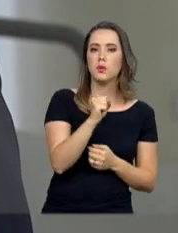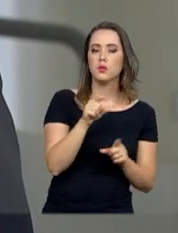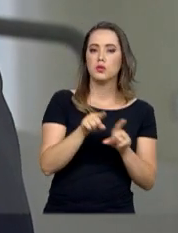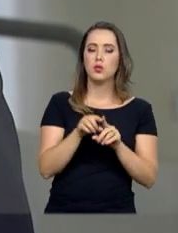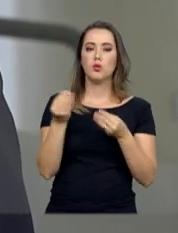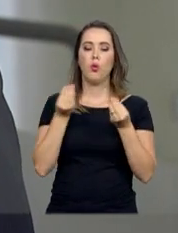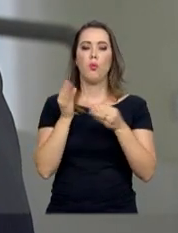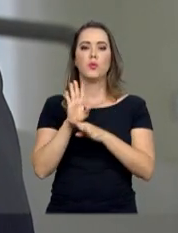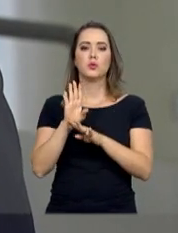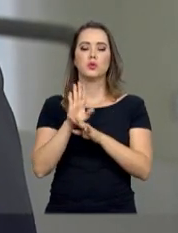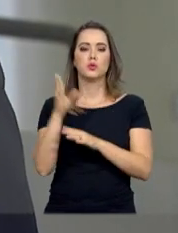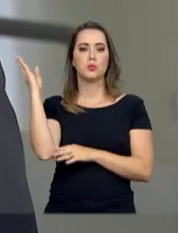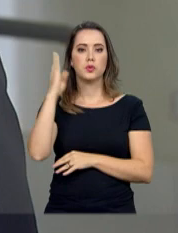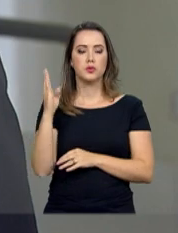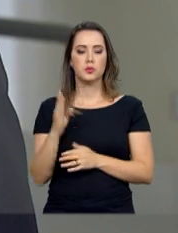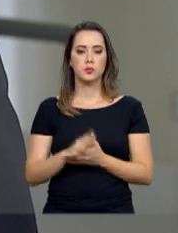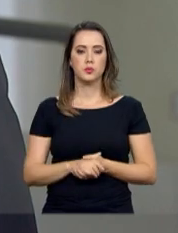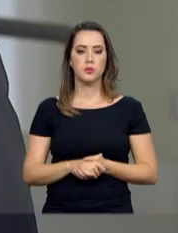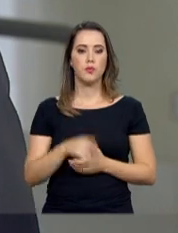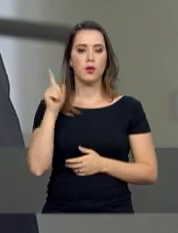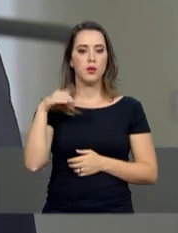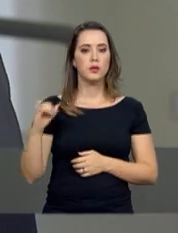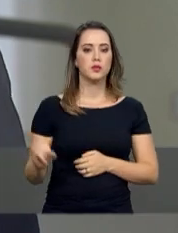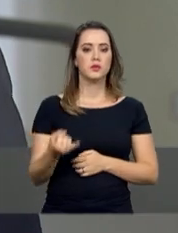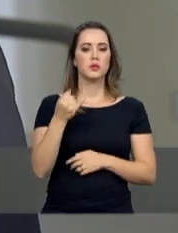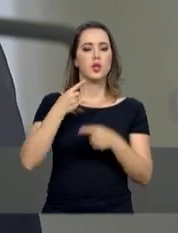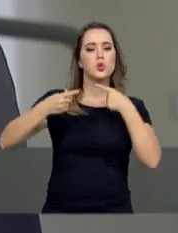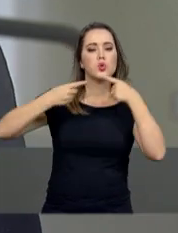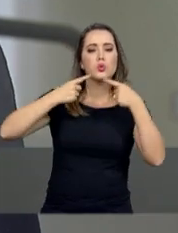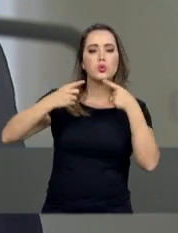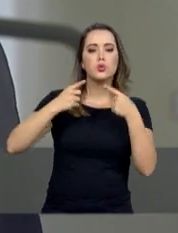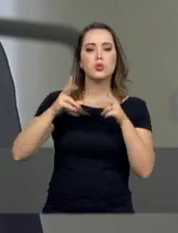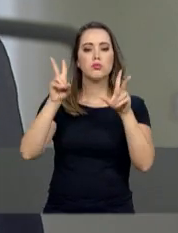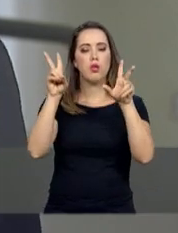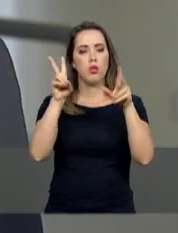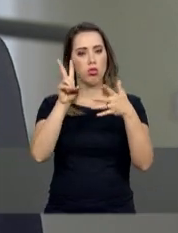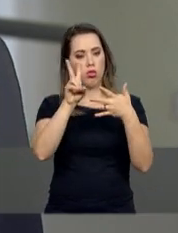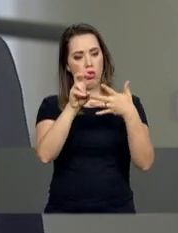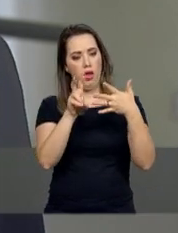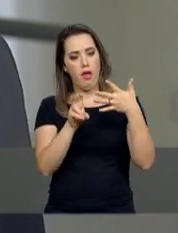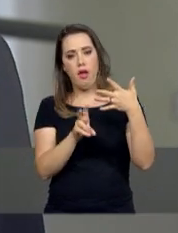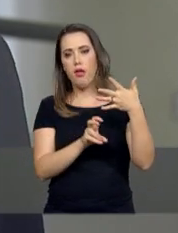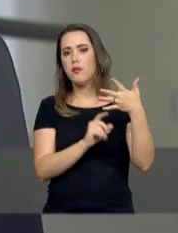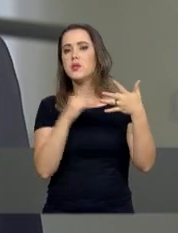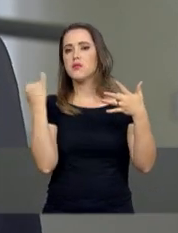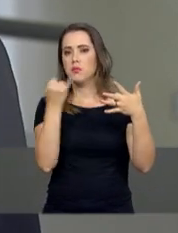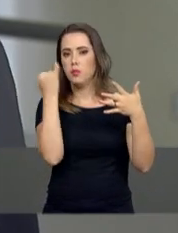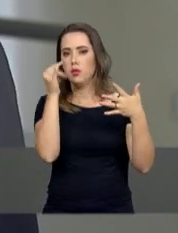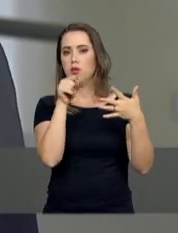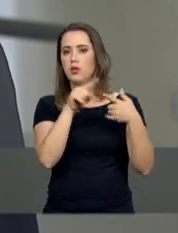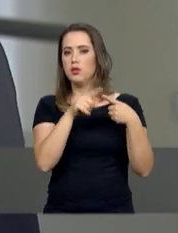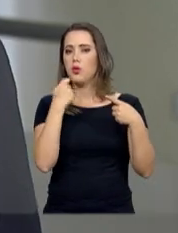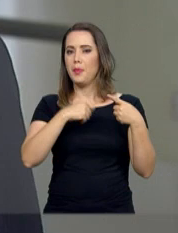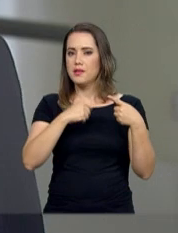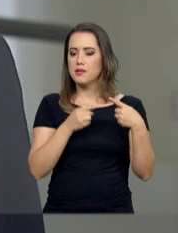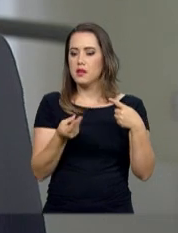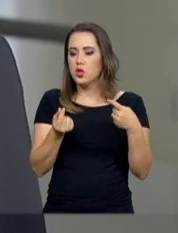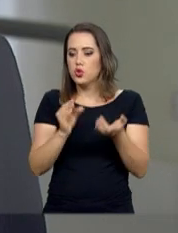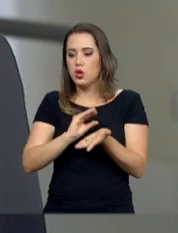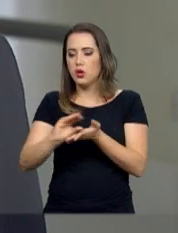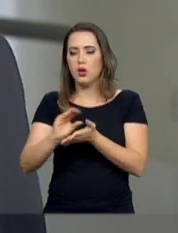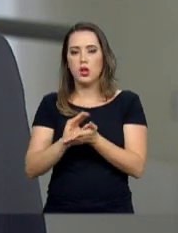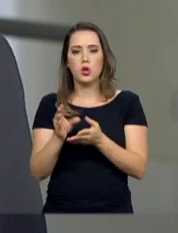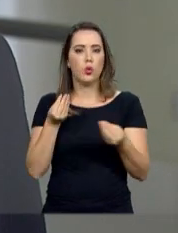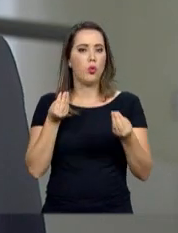como ele pode ajudar o Brasil? É mais uma oportunidade de se debater um tema importante que é a necessidade de investimentos em infraestrutura, saber